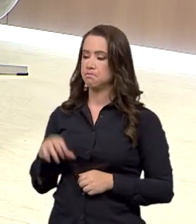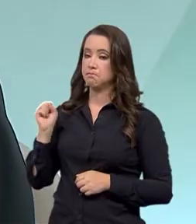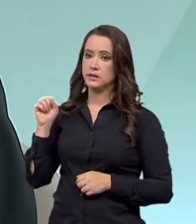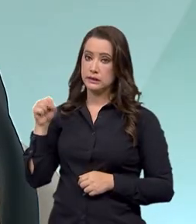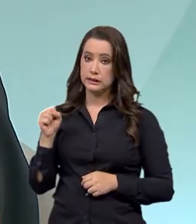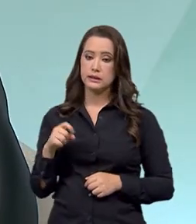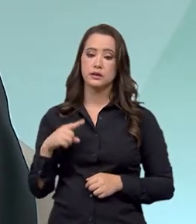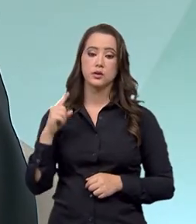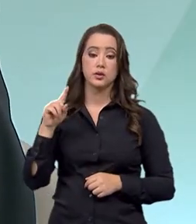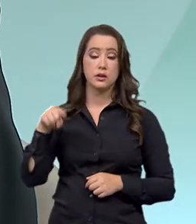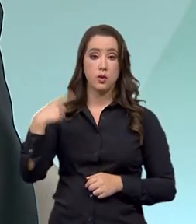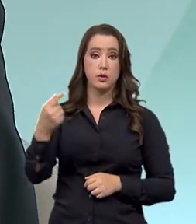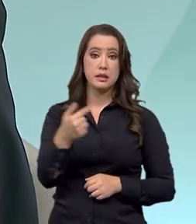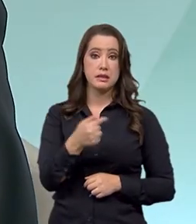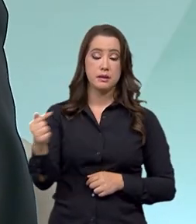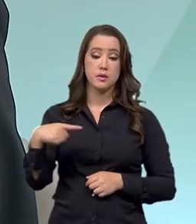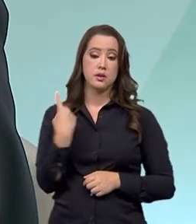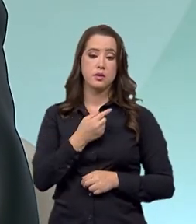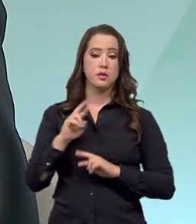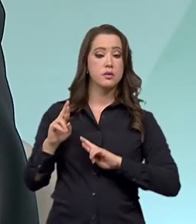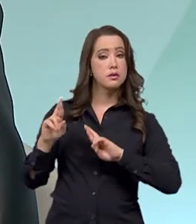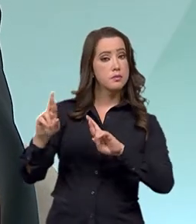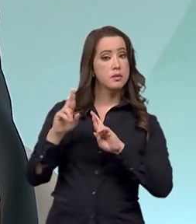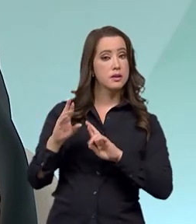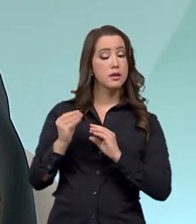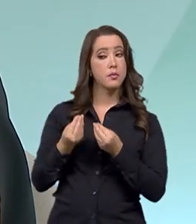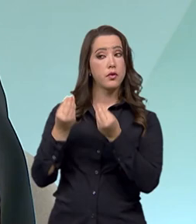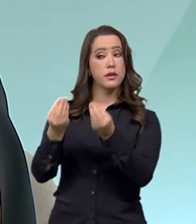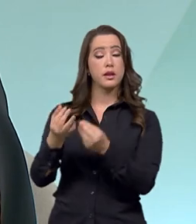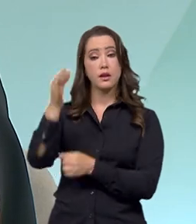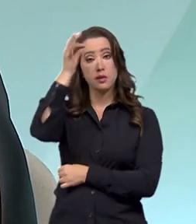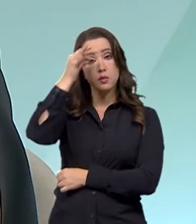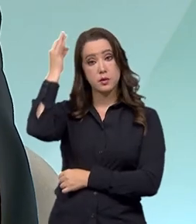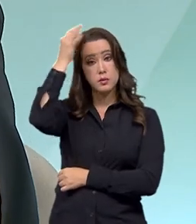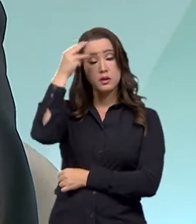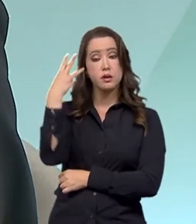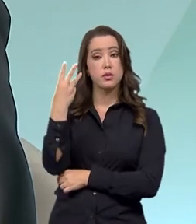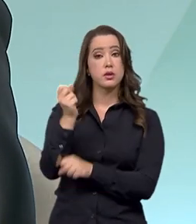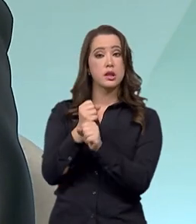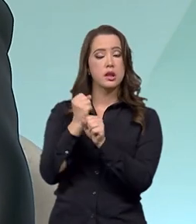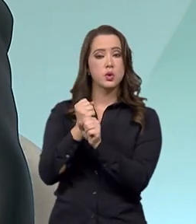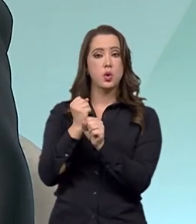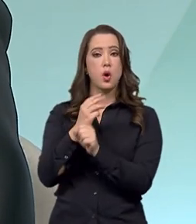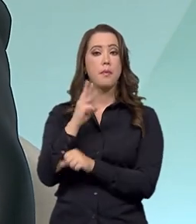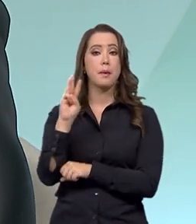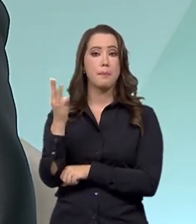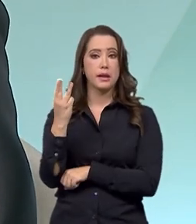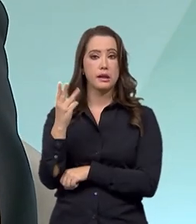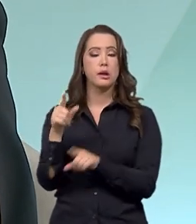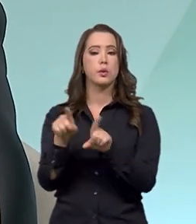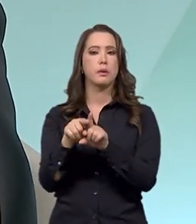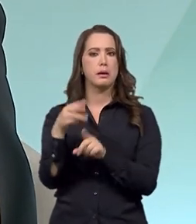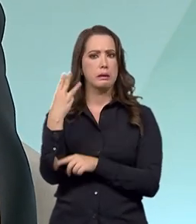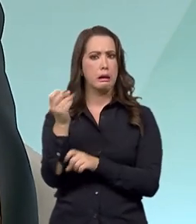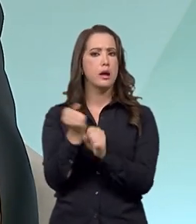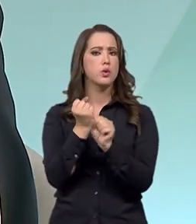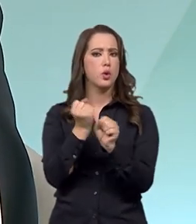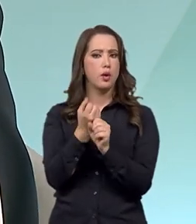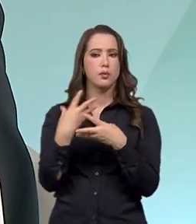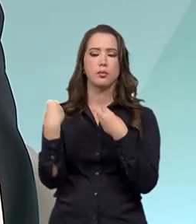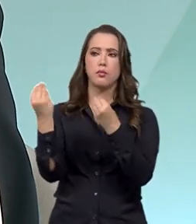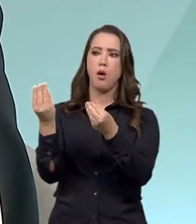semana que vem, esperamos entregarem no Espírito Santo, três obras. Estamos com o Maranhão também, três obras para entregar.